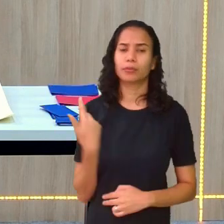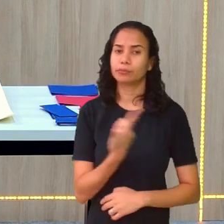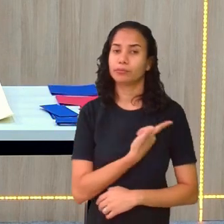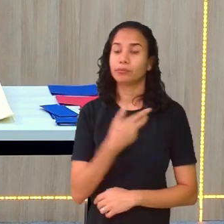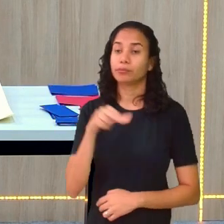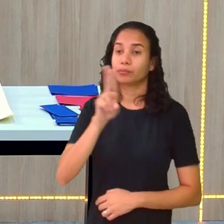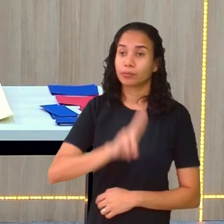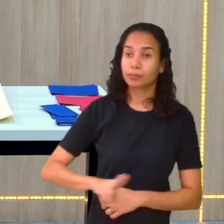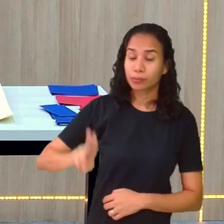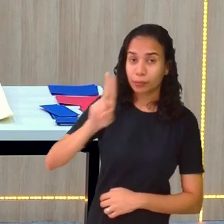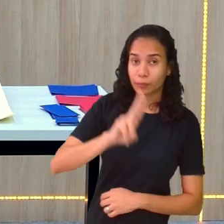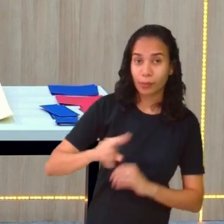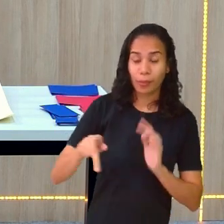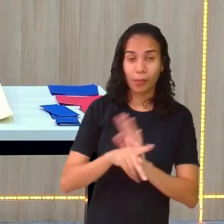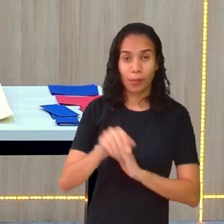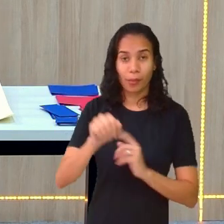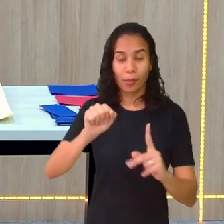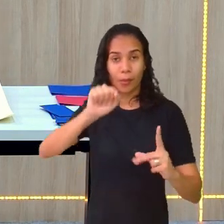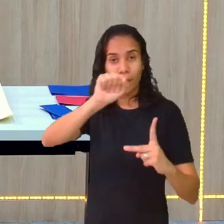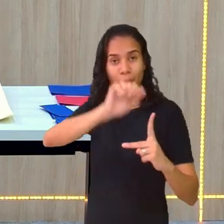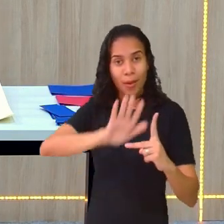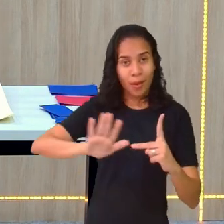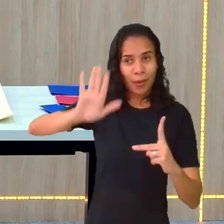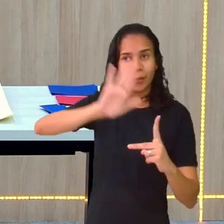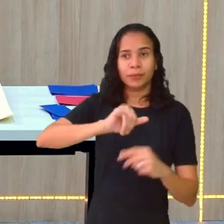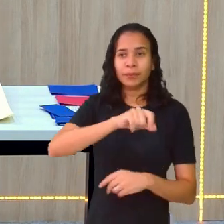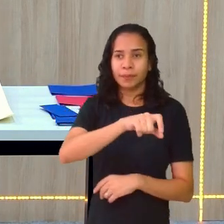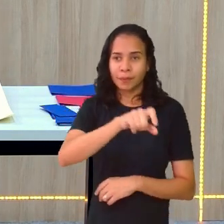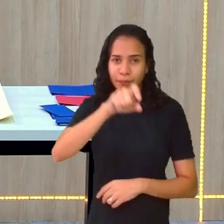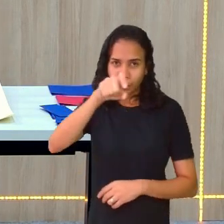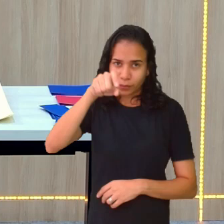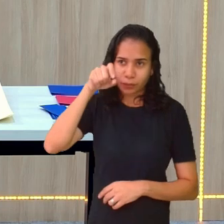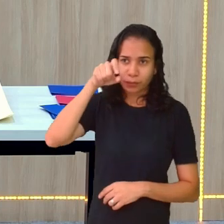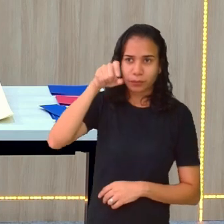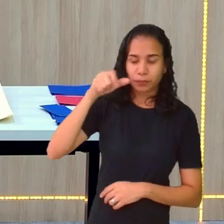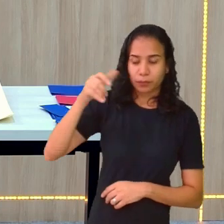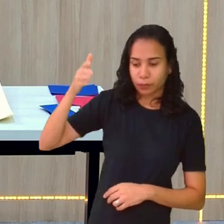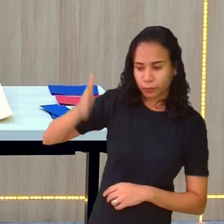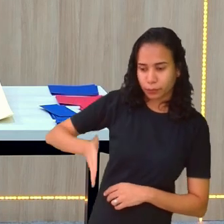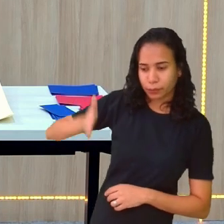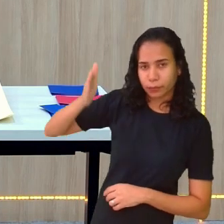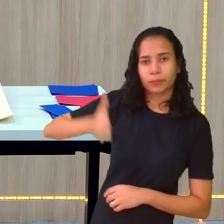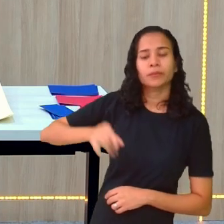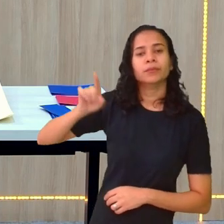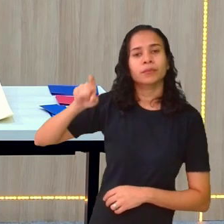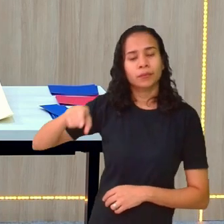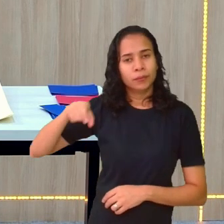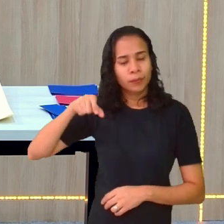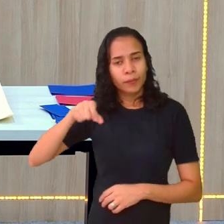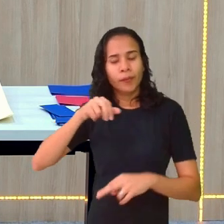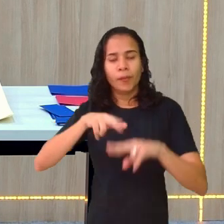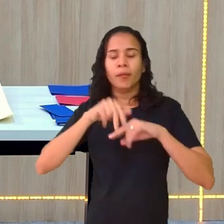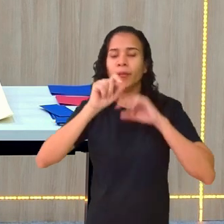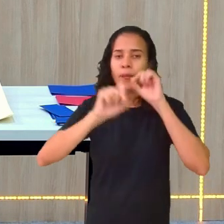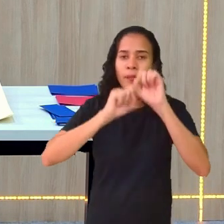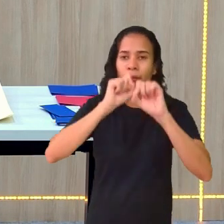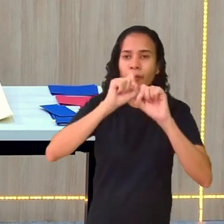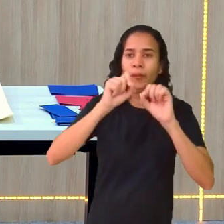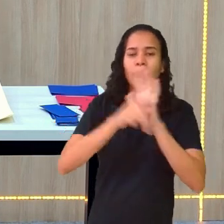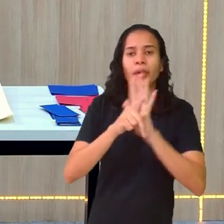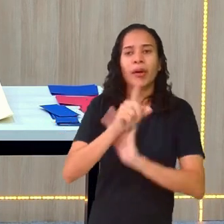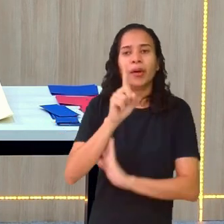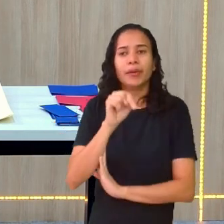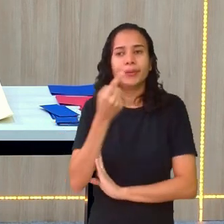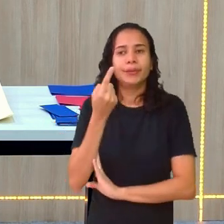utilizar a área. A X e este lado também é X. Então, que é